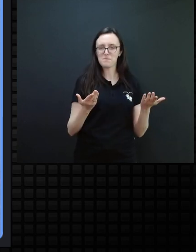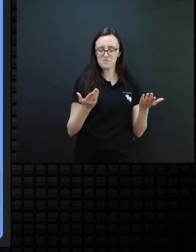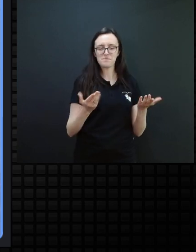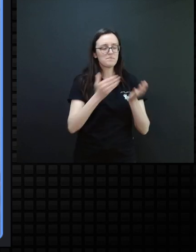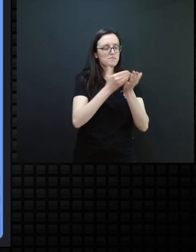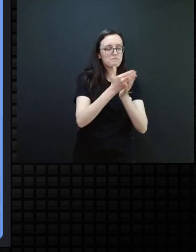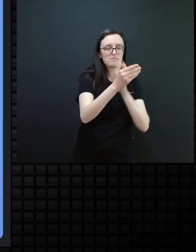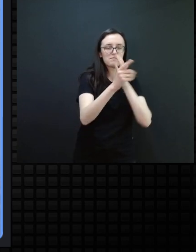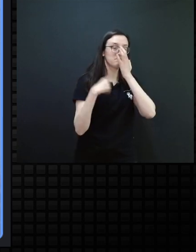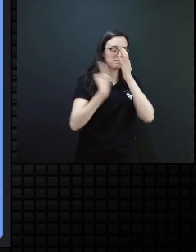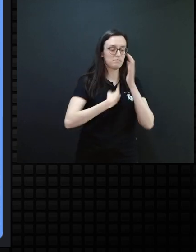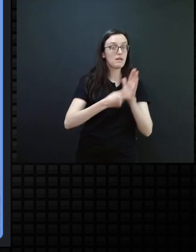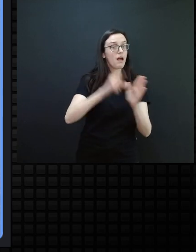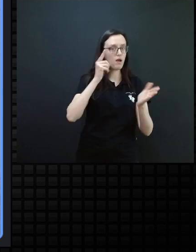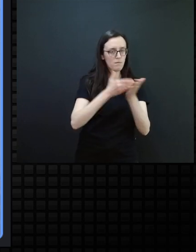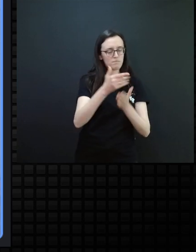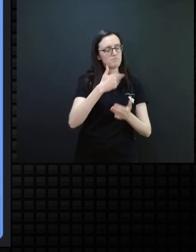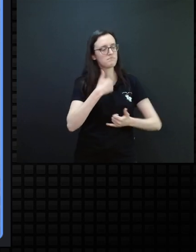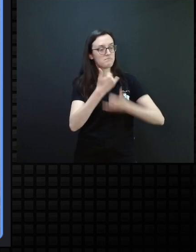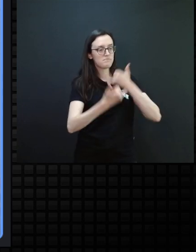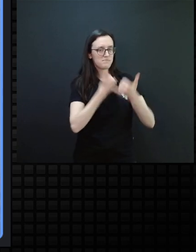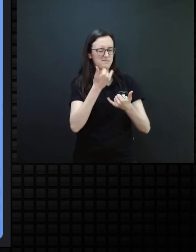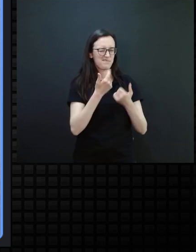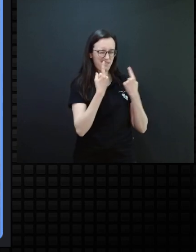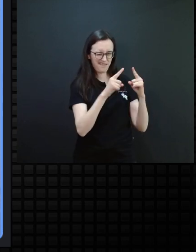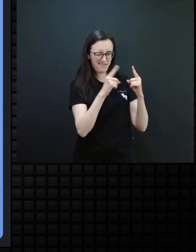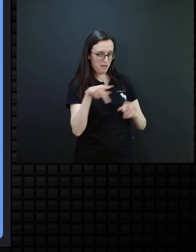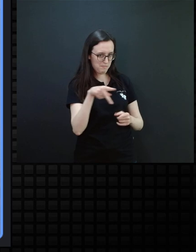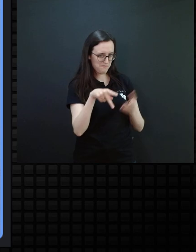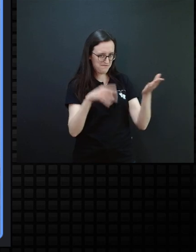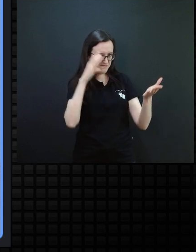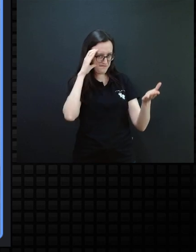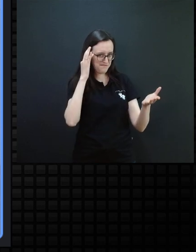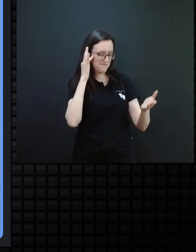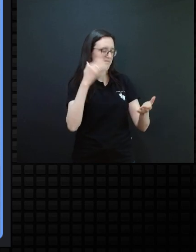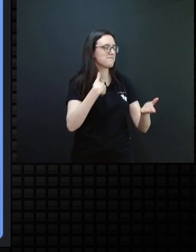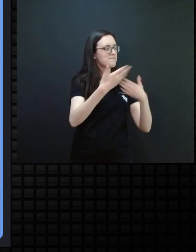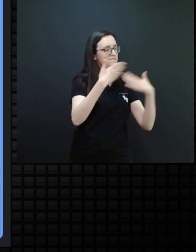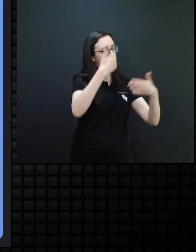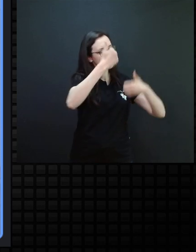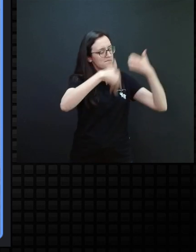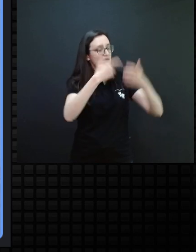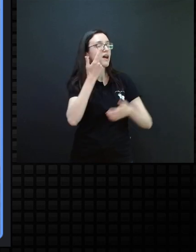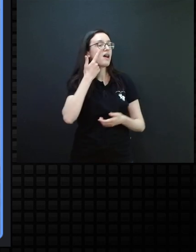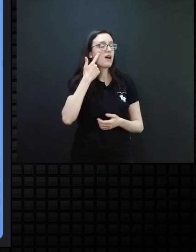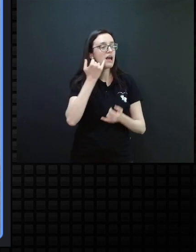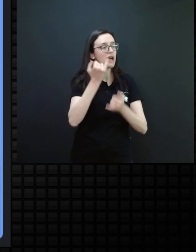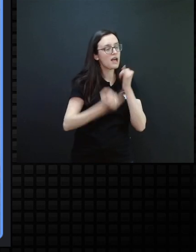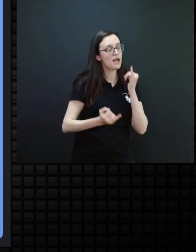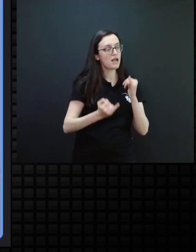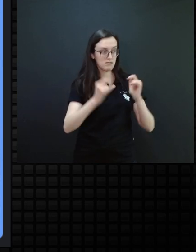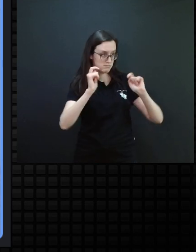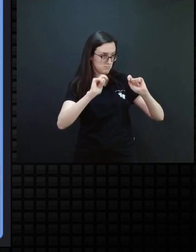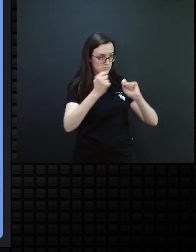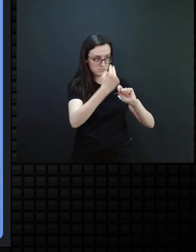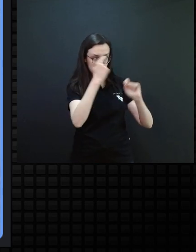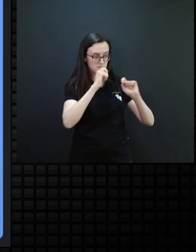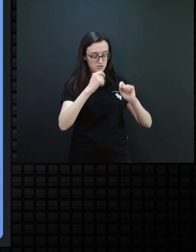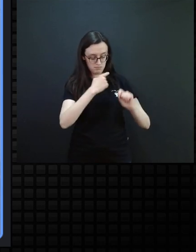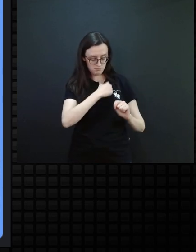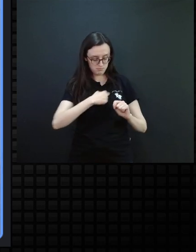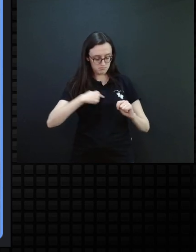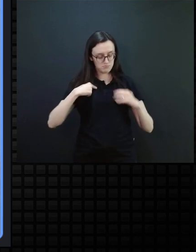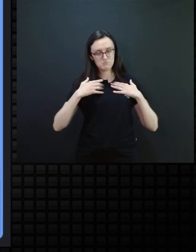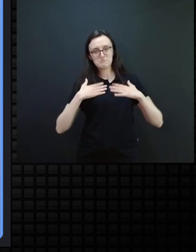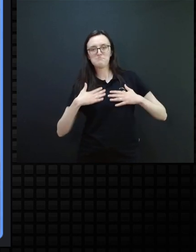nós iniciarmos, eu estava brincando com o professor Carlos, né, mencionando, né, falei, ah, está aparecendo bem o meu colar,